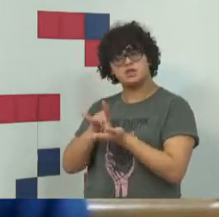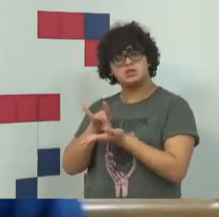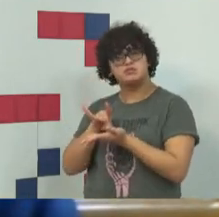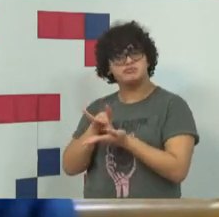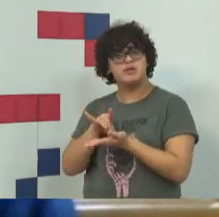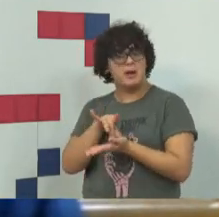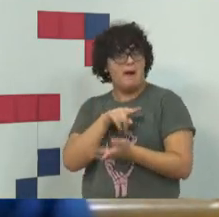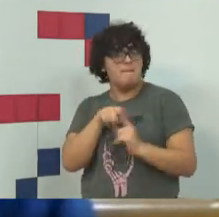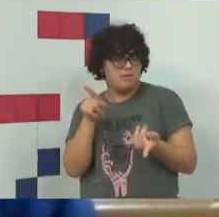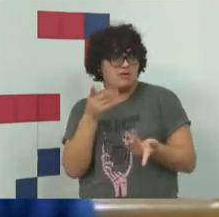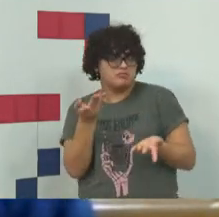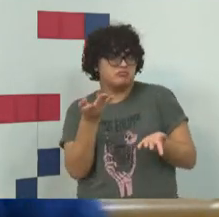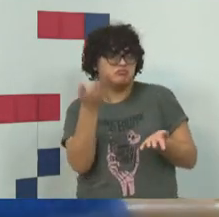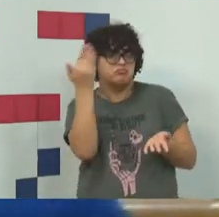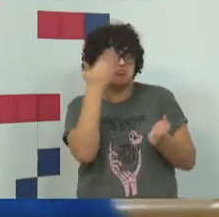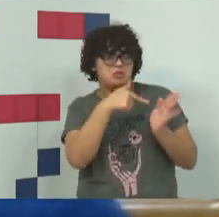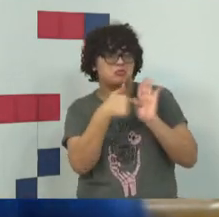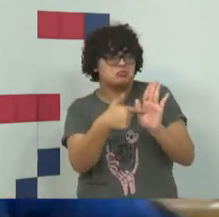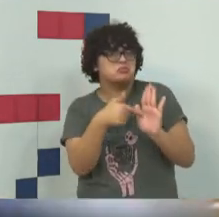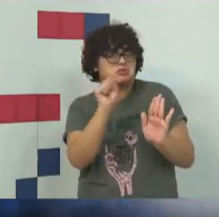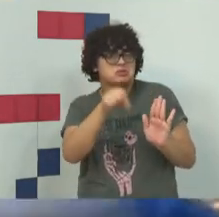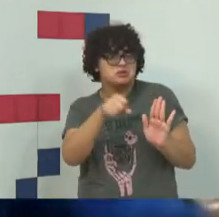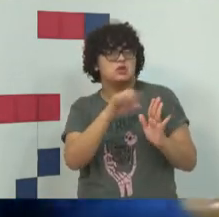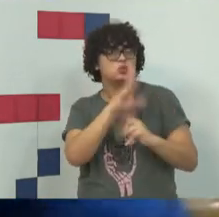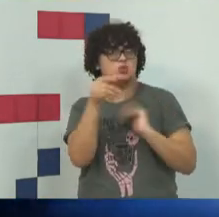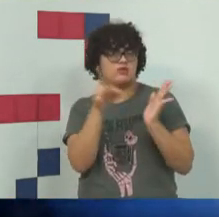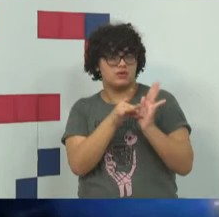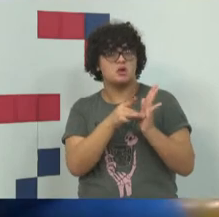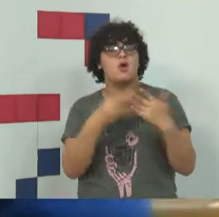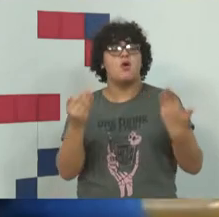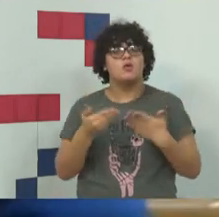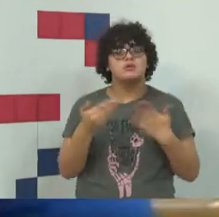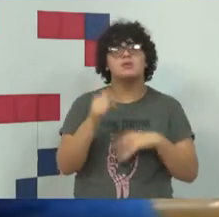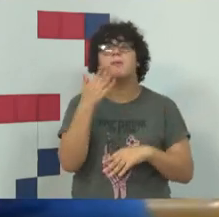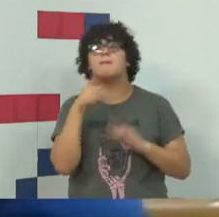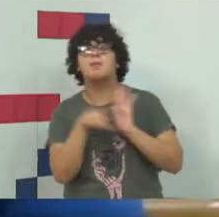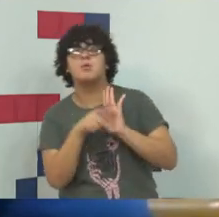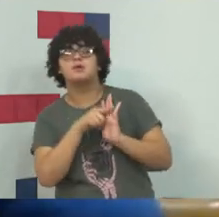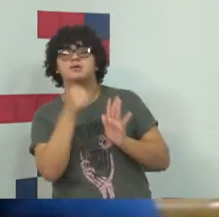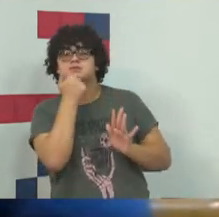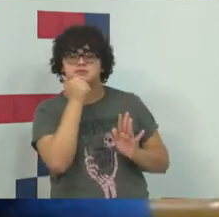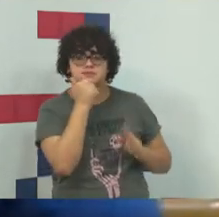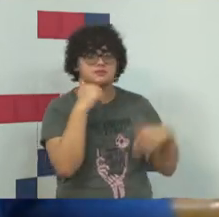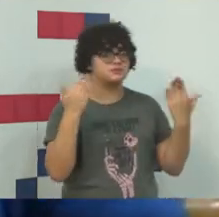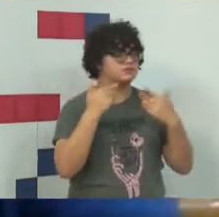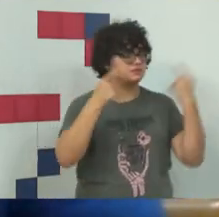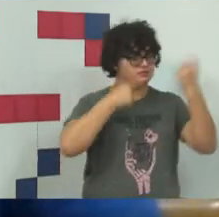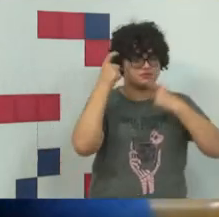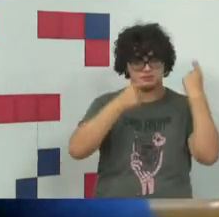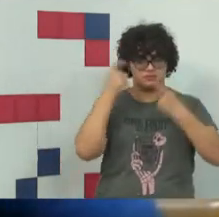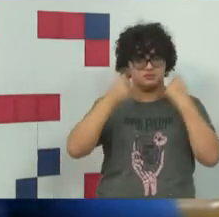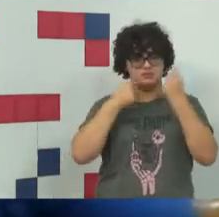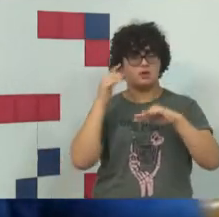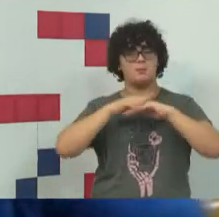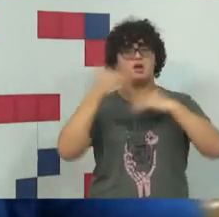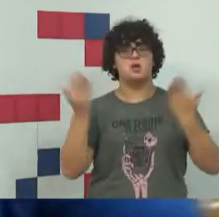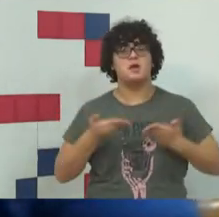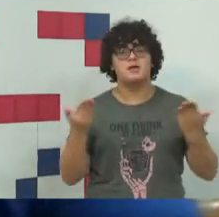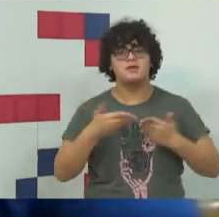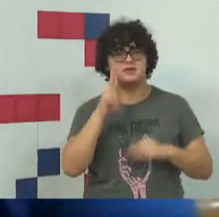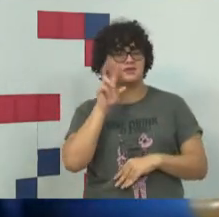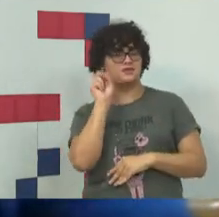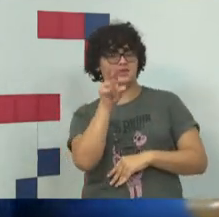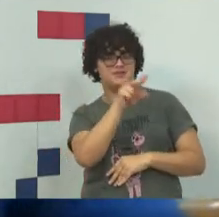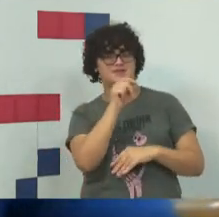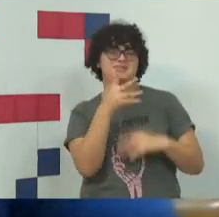verdade, né, hoje em dia parece que não, tudo é relativo, a ciência, né, isso me preocupa muito, eu estava vendo com